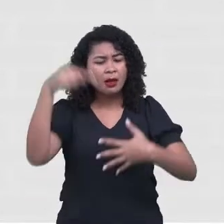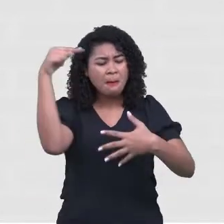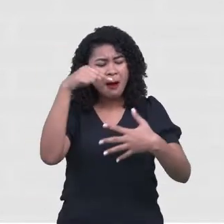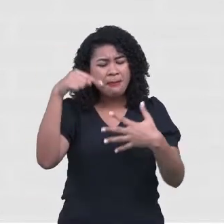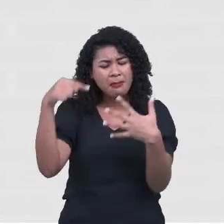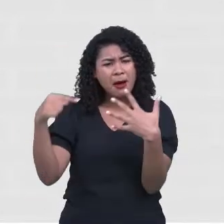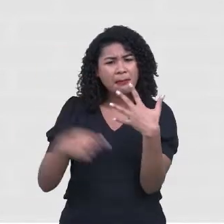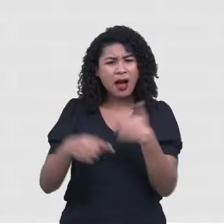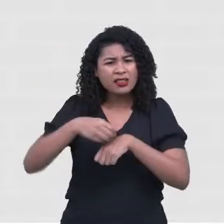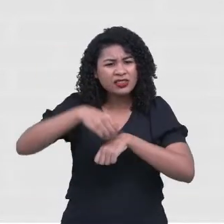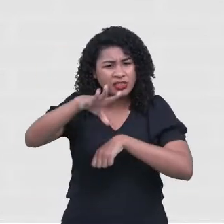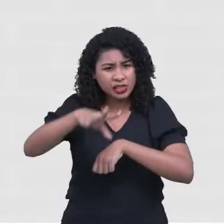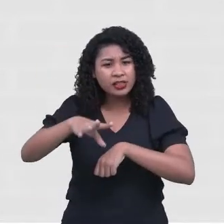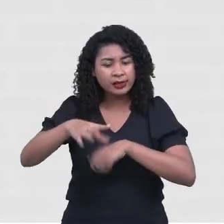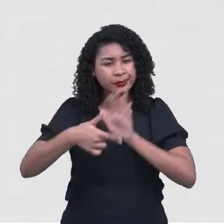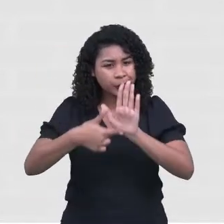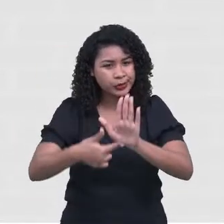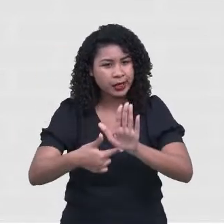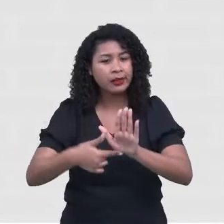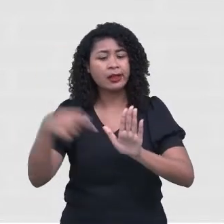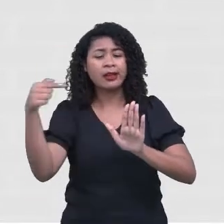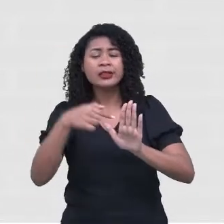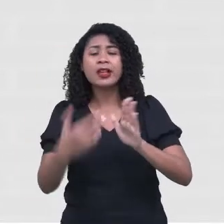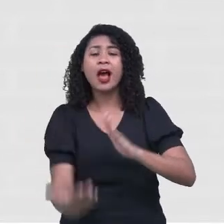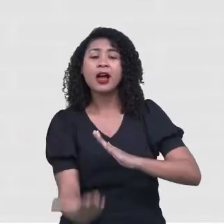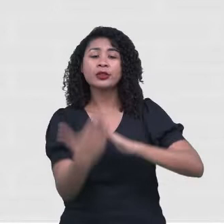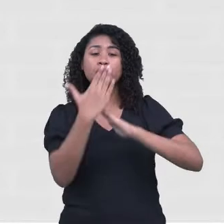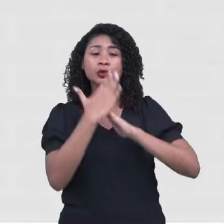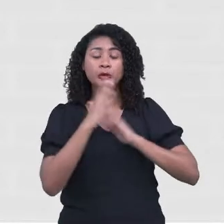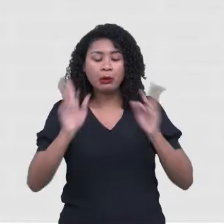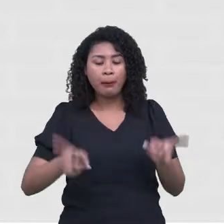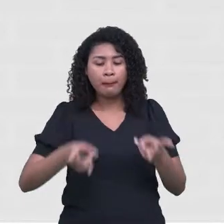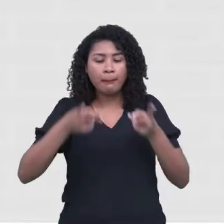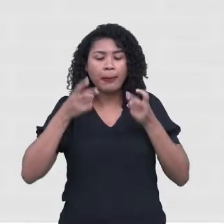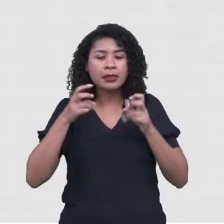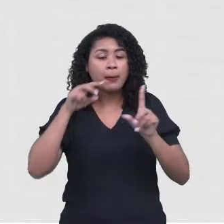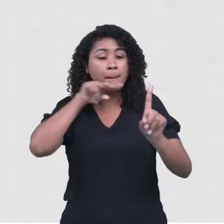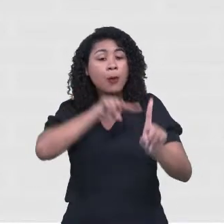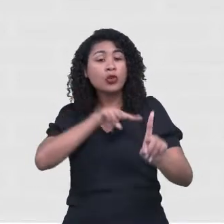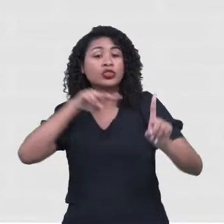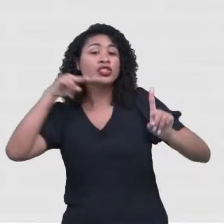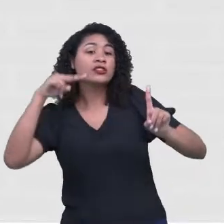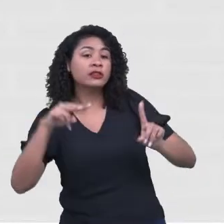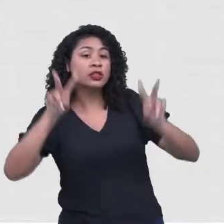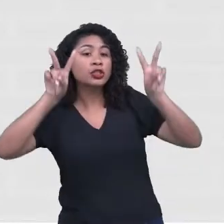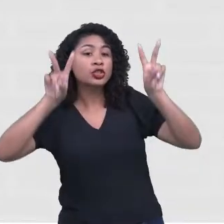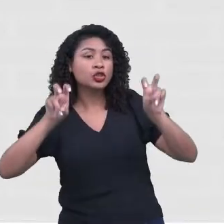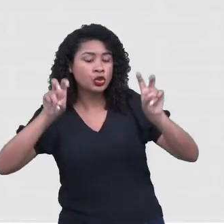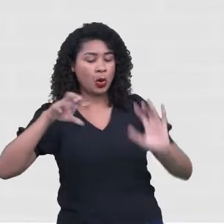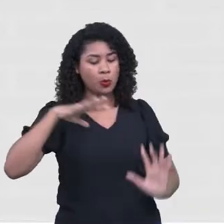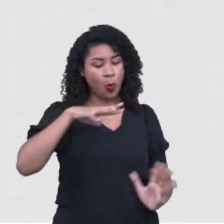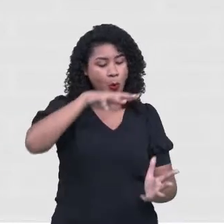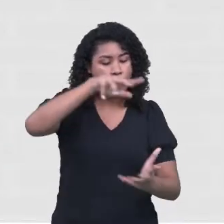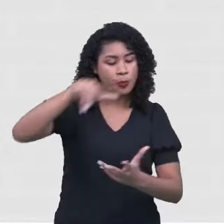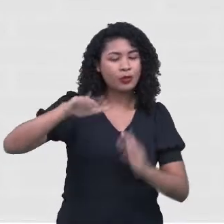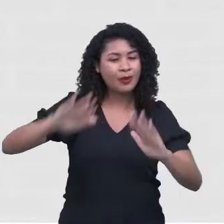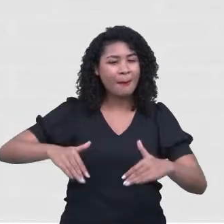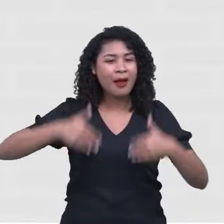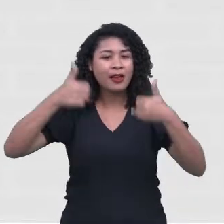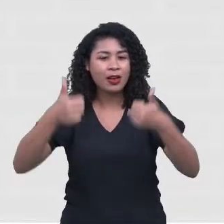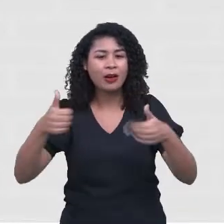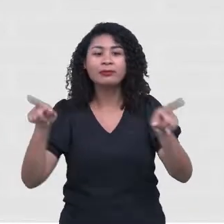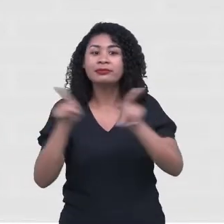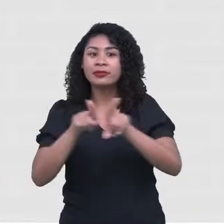mundo. Ter maior firmeza diante dos desafios da vida. Além de contribuir para a manutenção de um bom